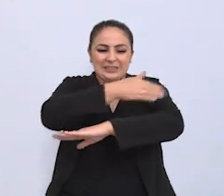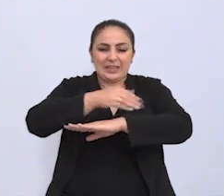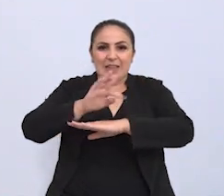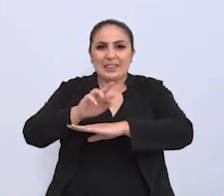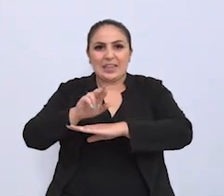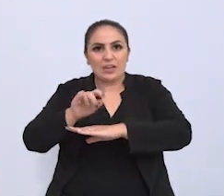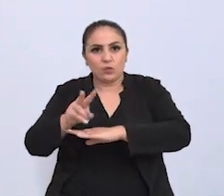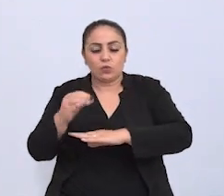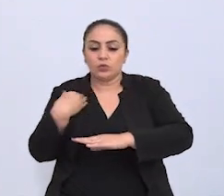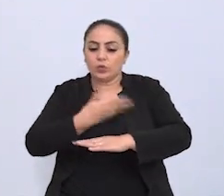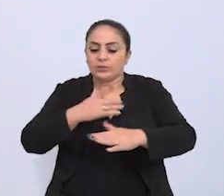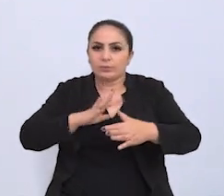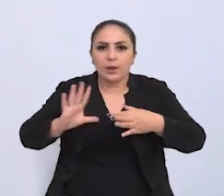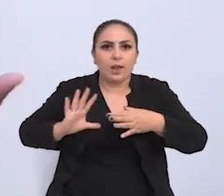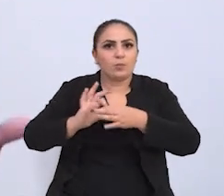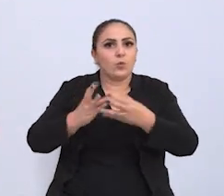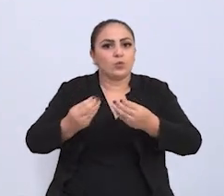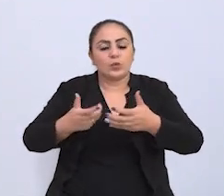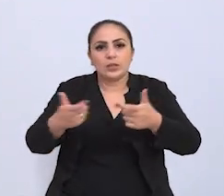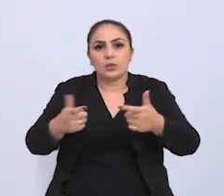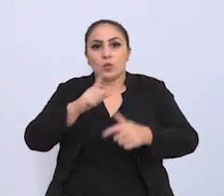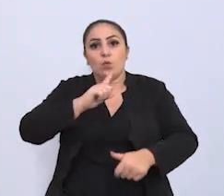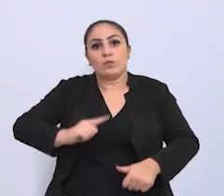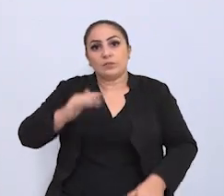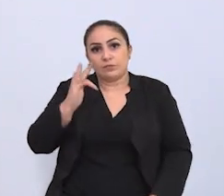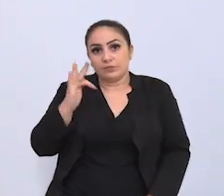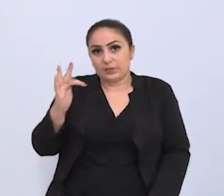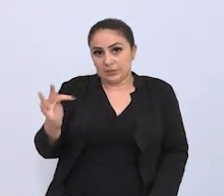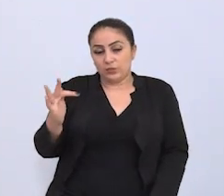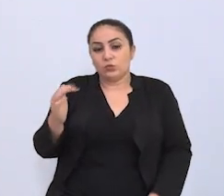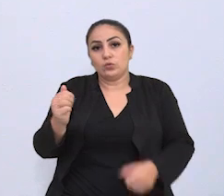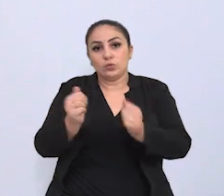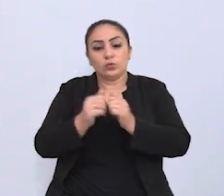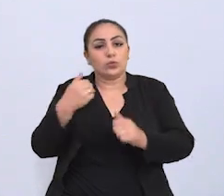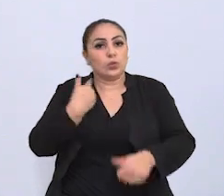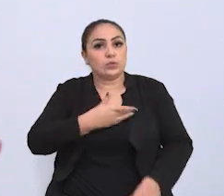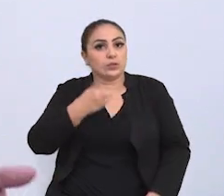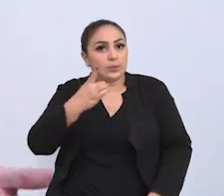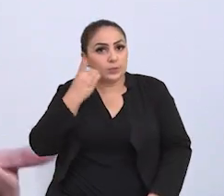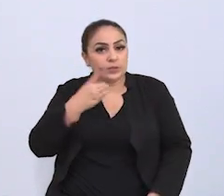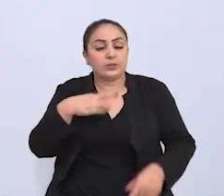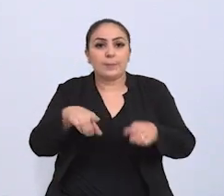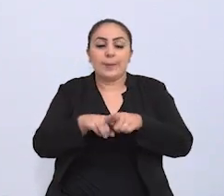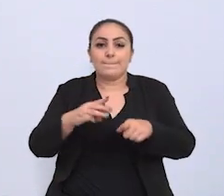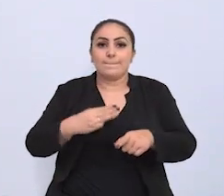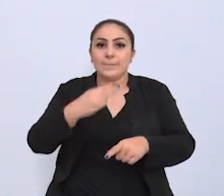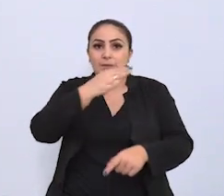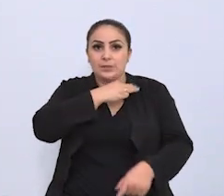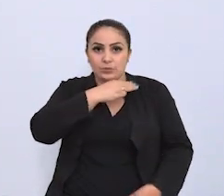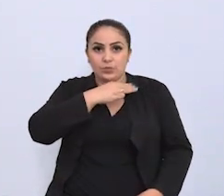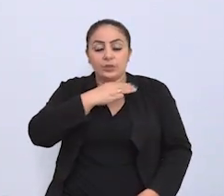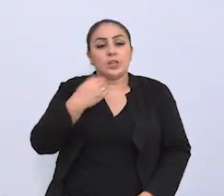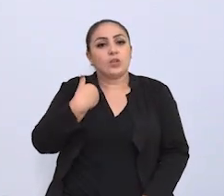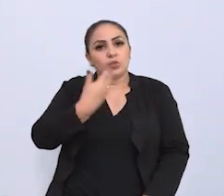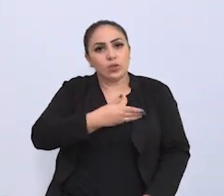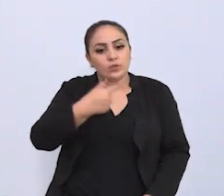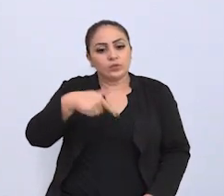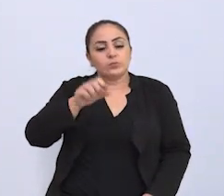trevos nós temos uma ligação muito grande com o governo federal através dos nossos deputados e dos ministros